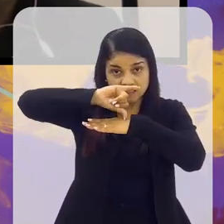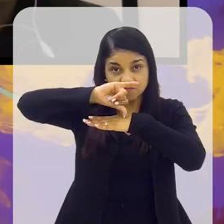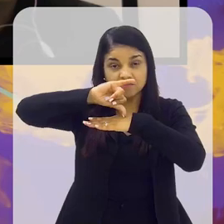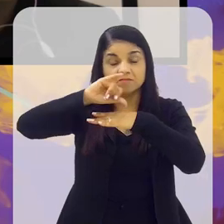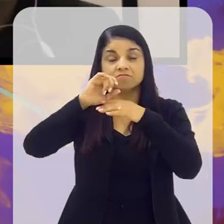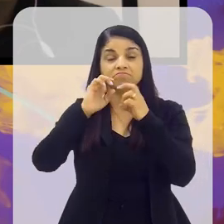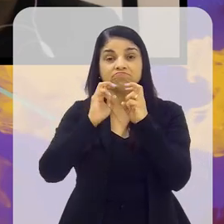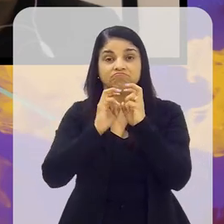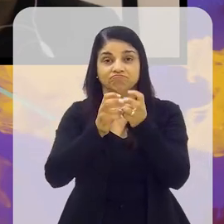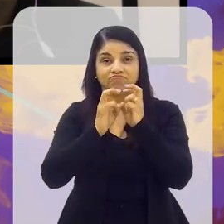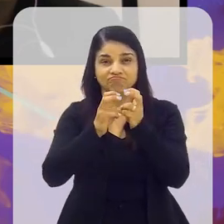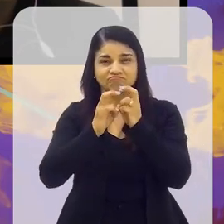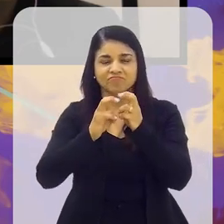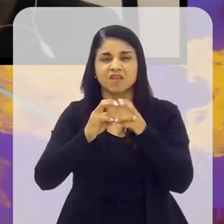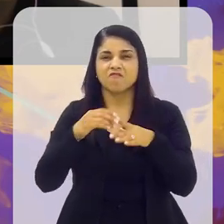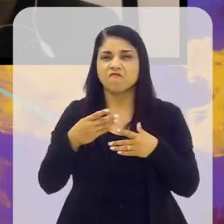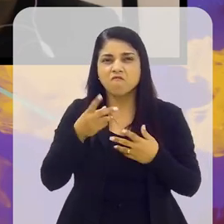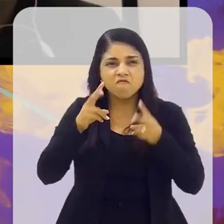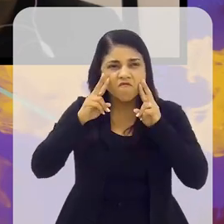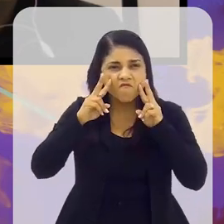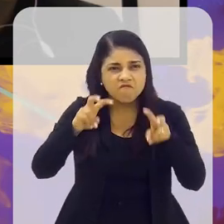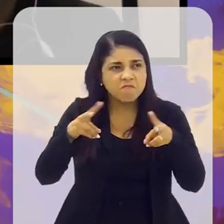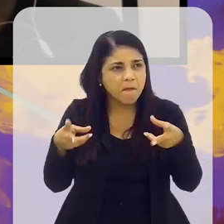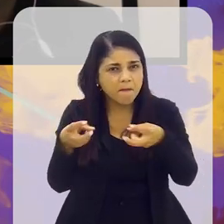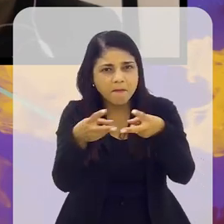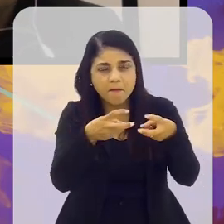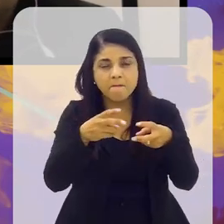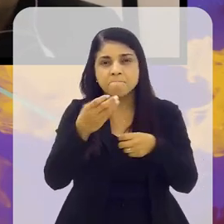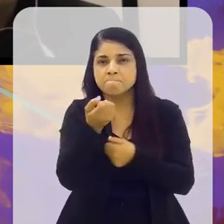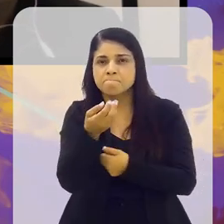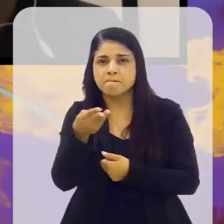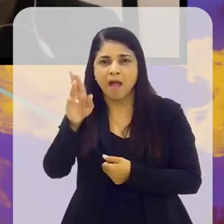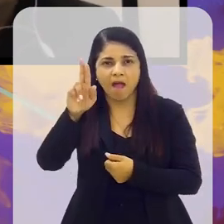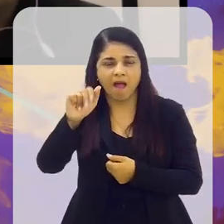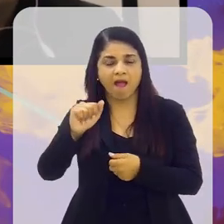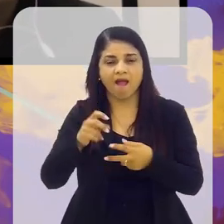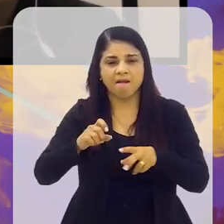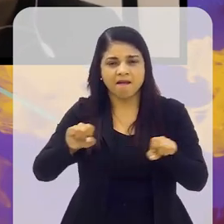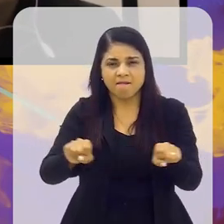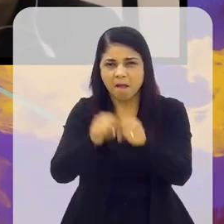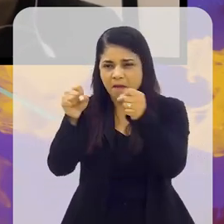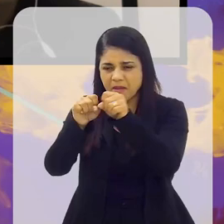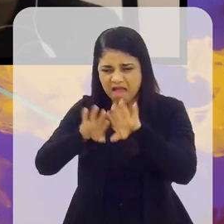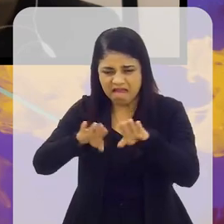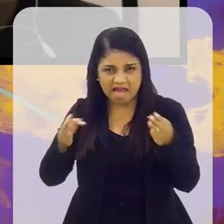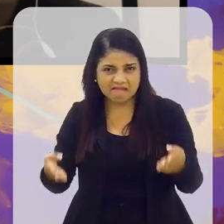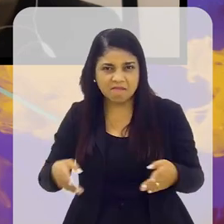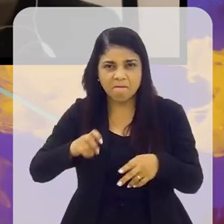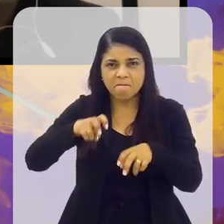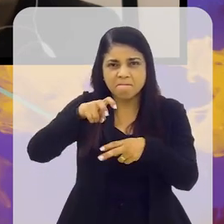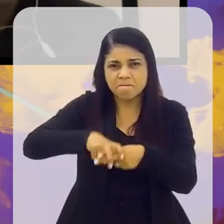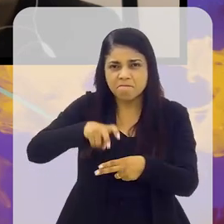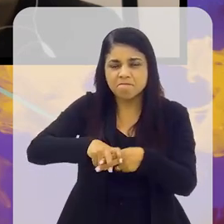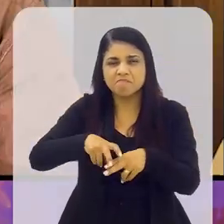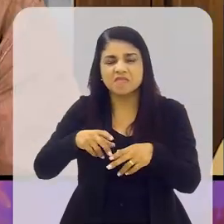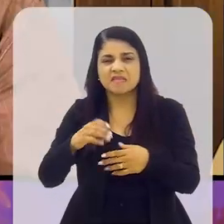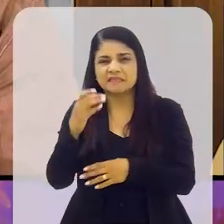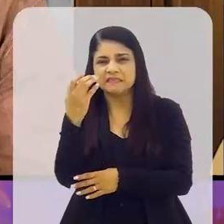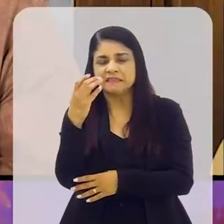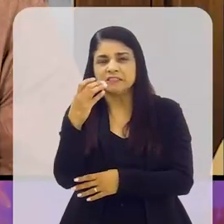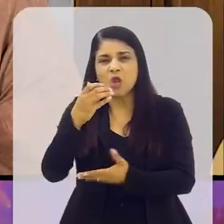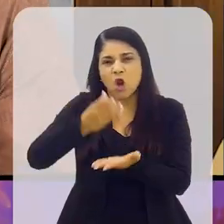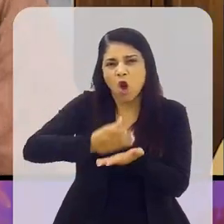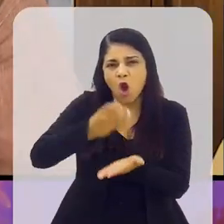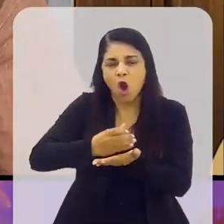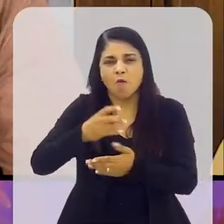vi na praça de Colônia bares quebrados, as cadeiras, mesas, cacos de garrafa, cacos de vidro, copos,